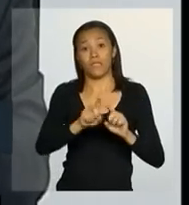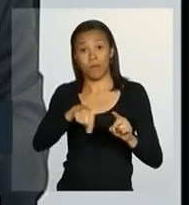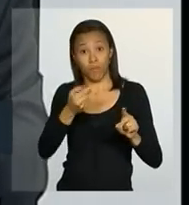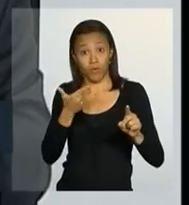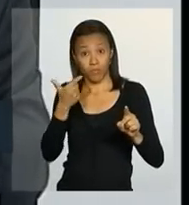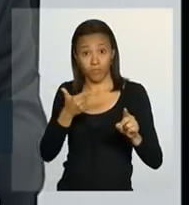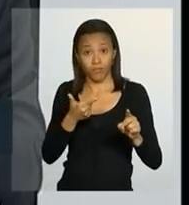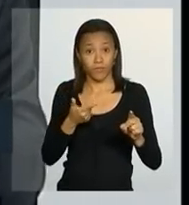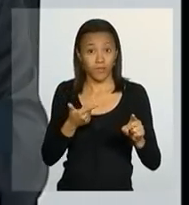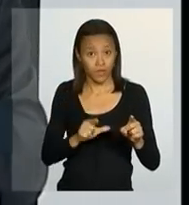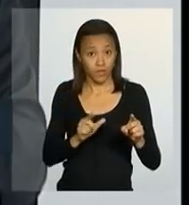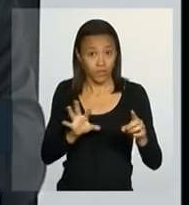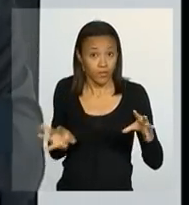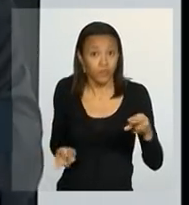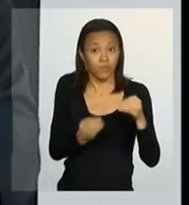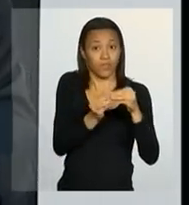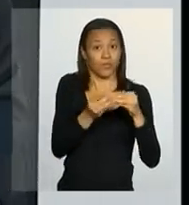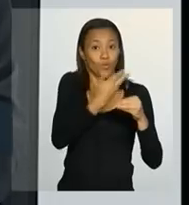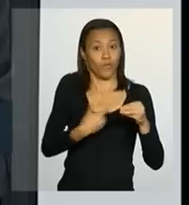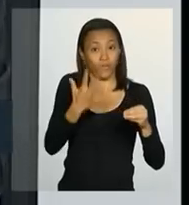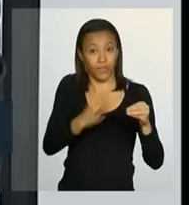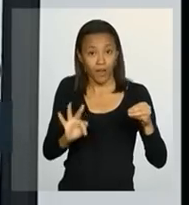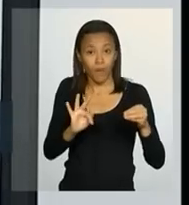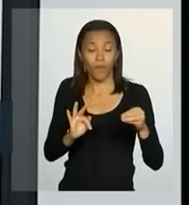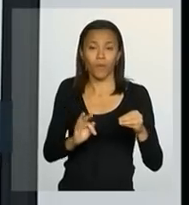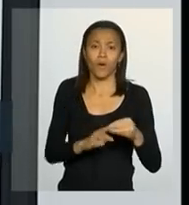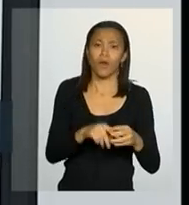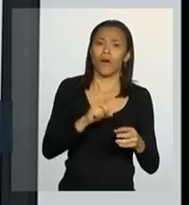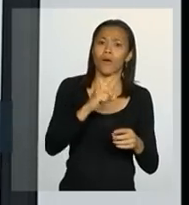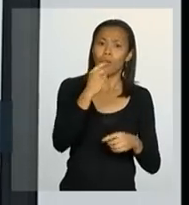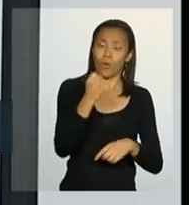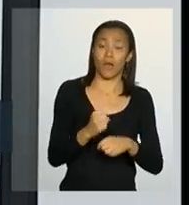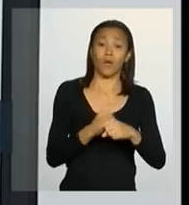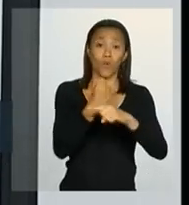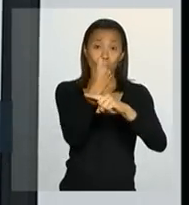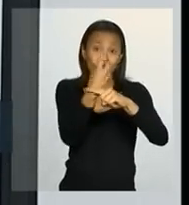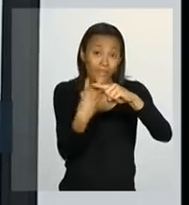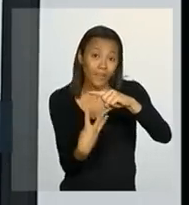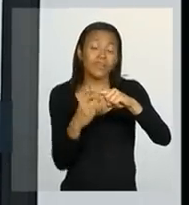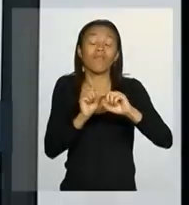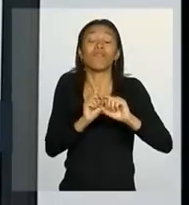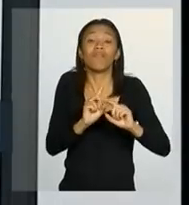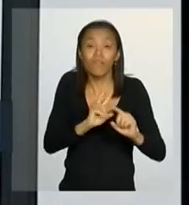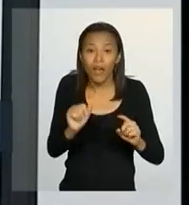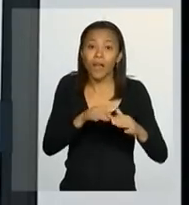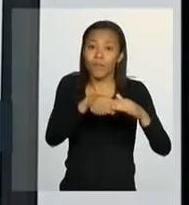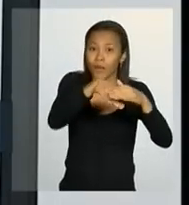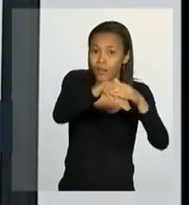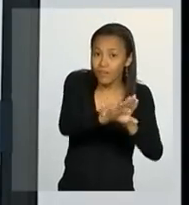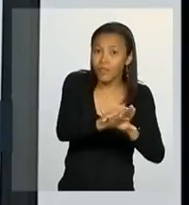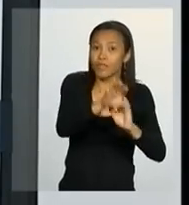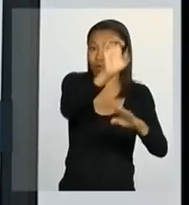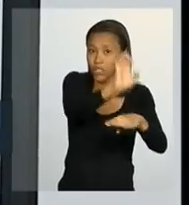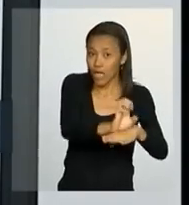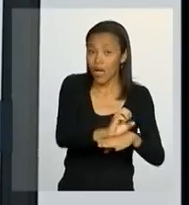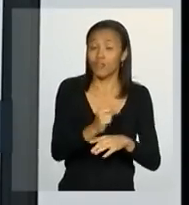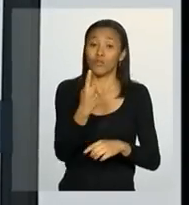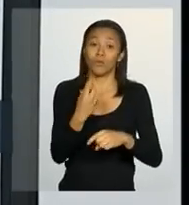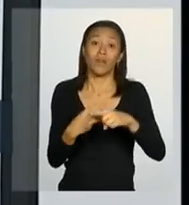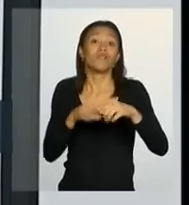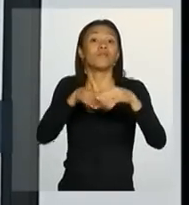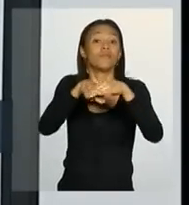na hora que vem da defesa civil nacional, um terço vai para a defesa civil estadual e um terço para a defesa civil no